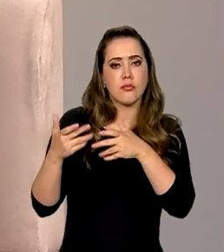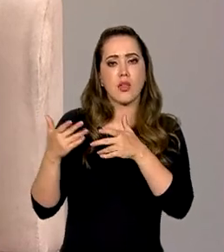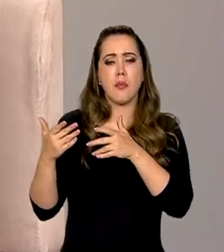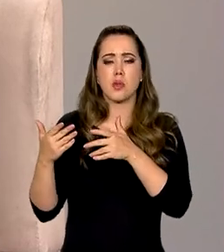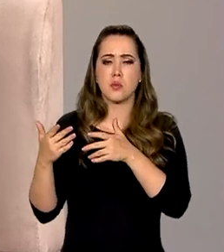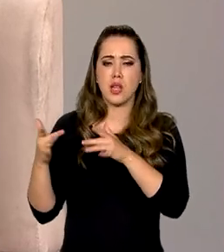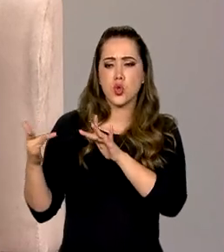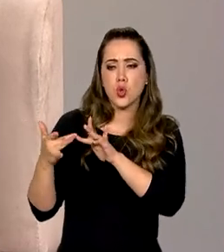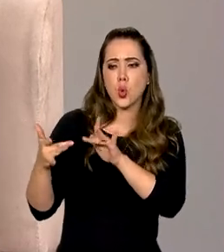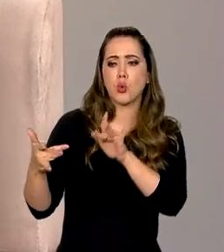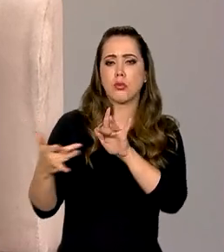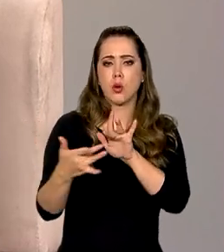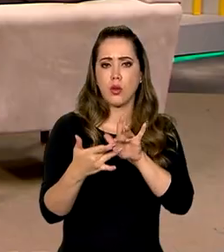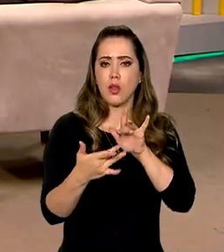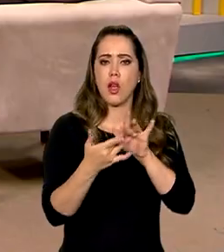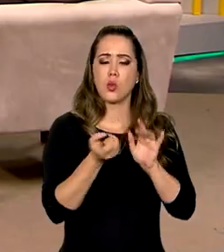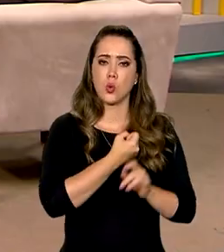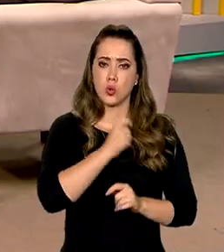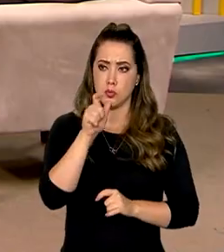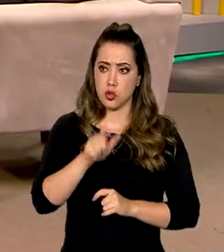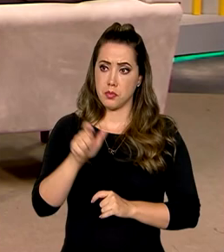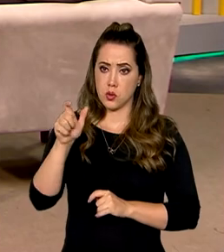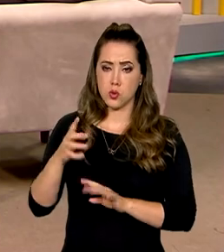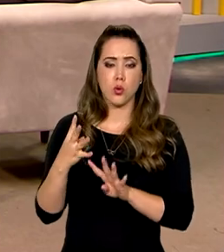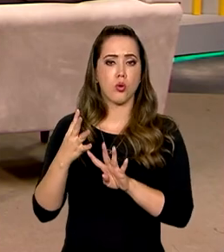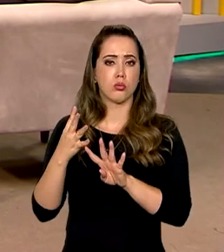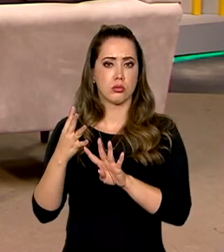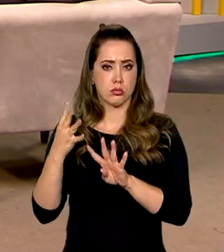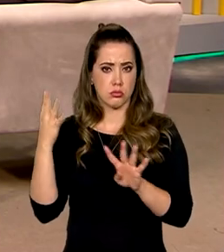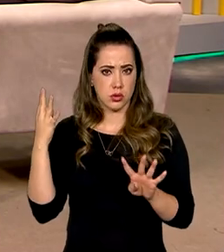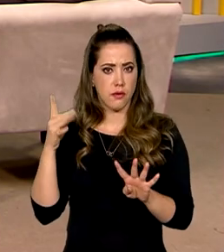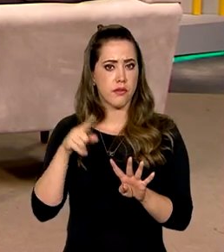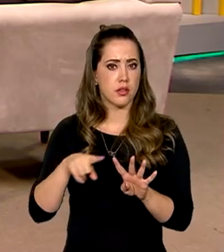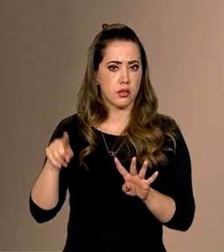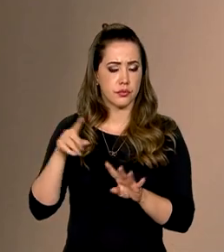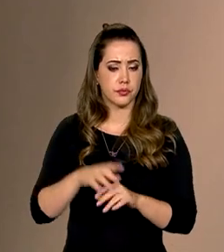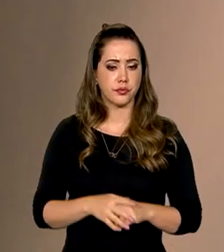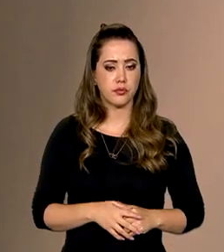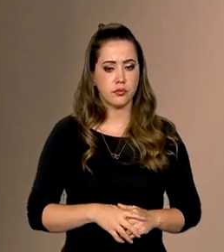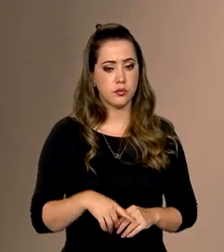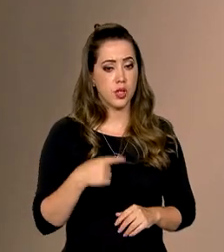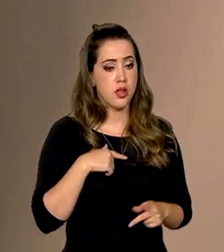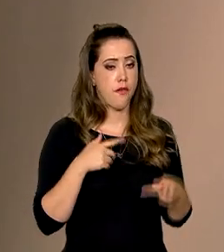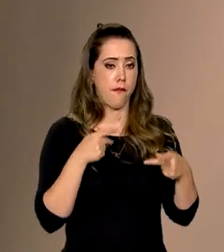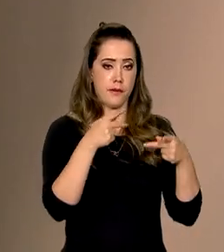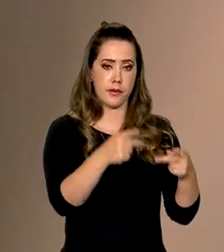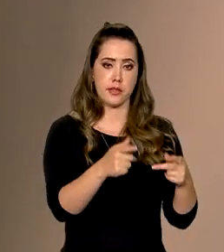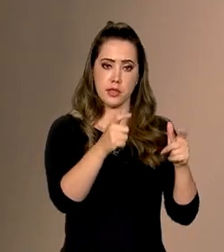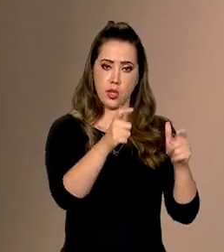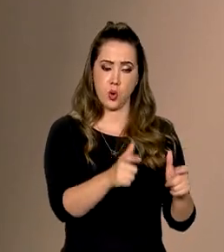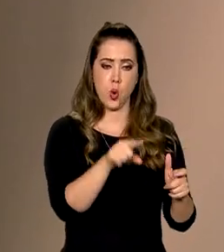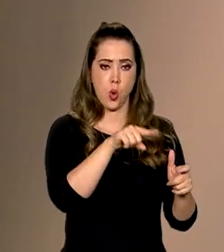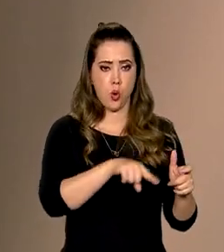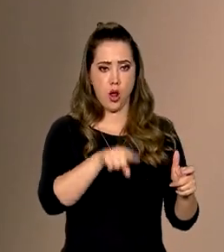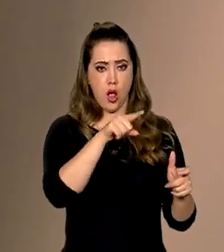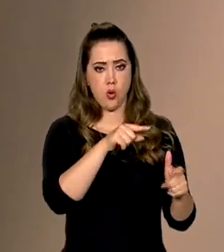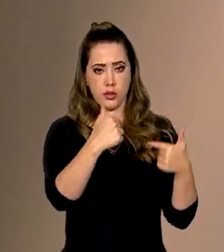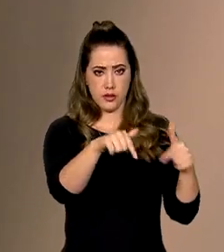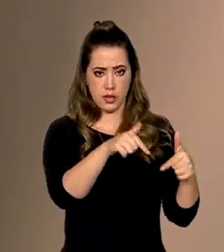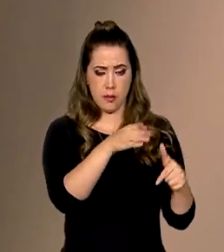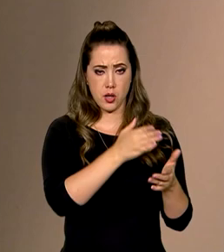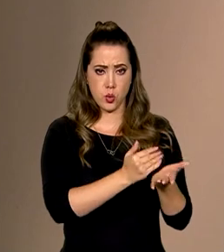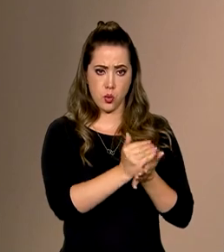um contato direto de um grande número de beneficiários da carteirinha do pescador. Isso, quando eu fui visitar a equipe, logo na